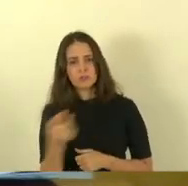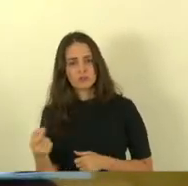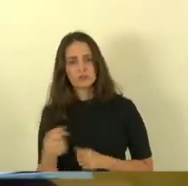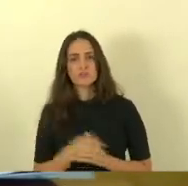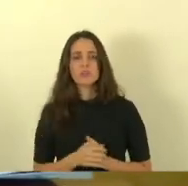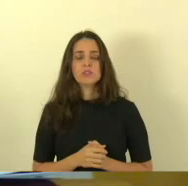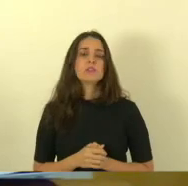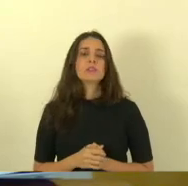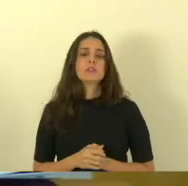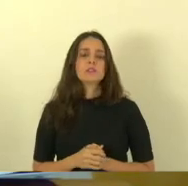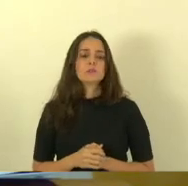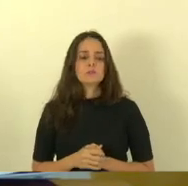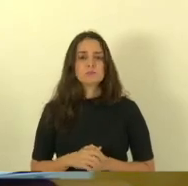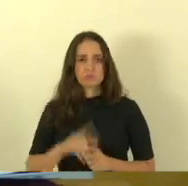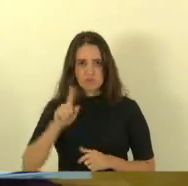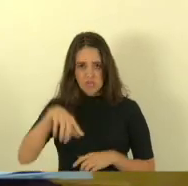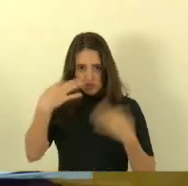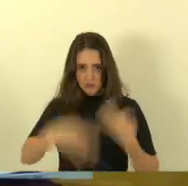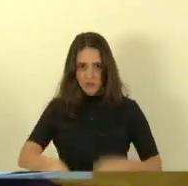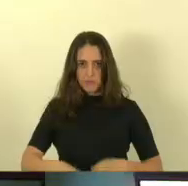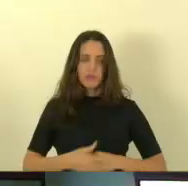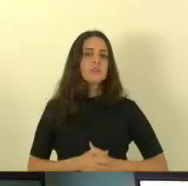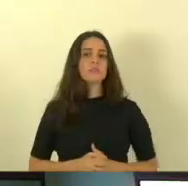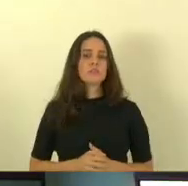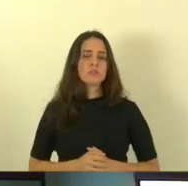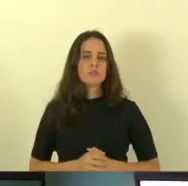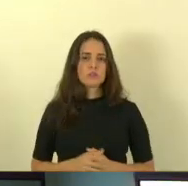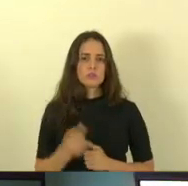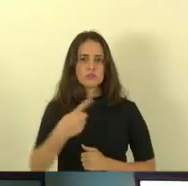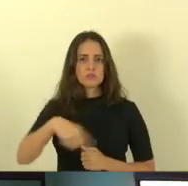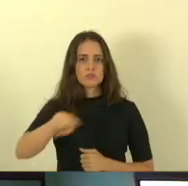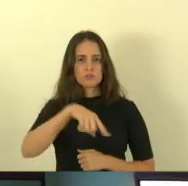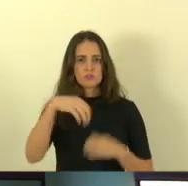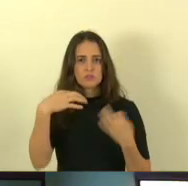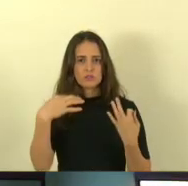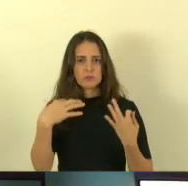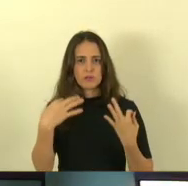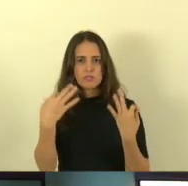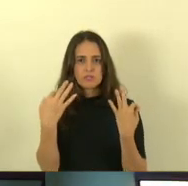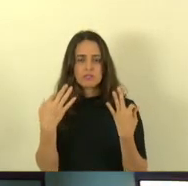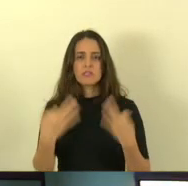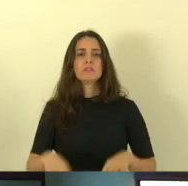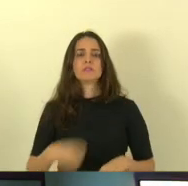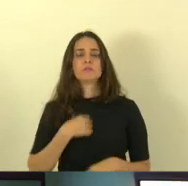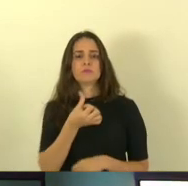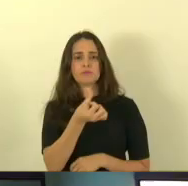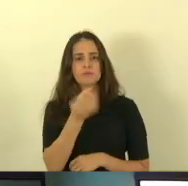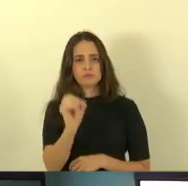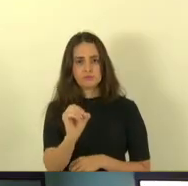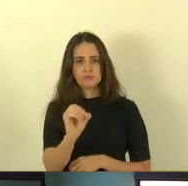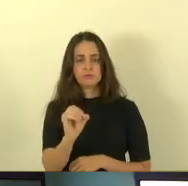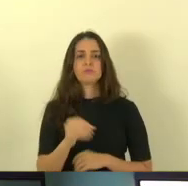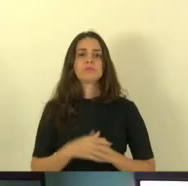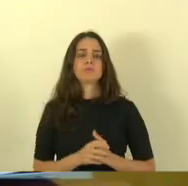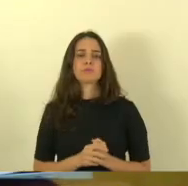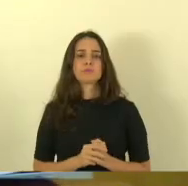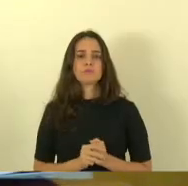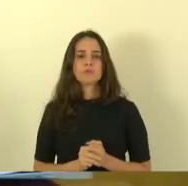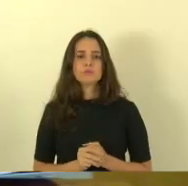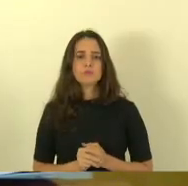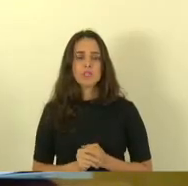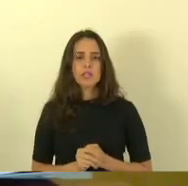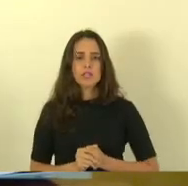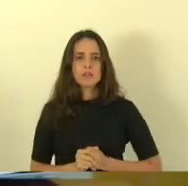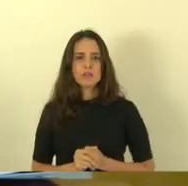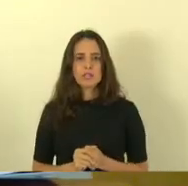isso ou não é meu amigo tá certo então nós temos que encaixar os sessenta pra depois e eu